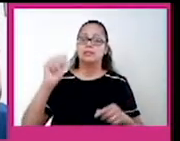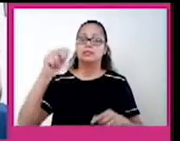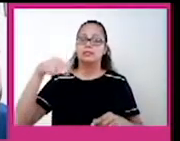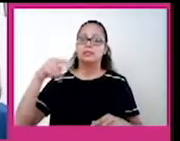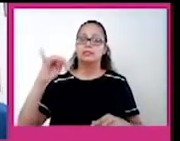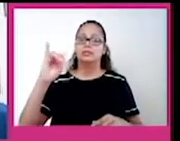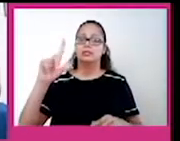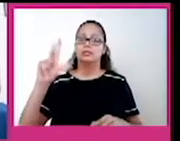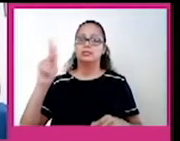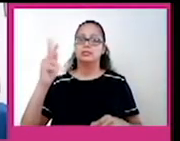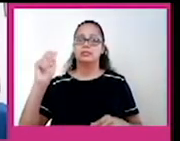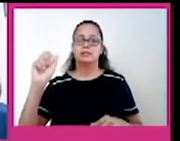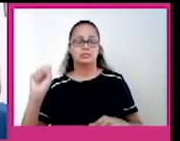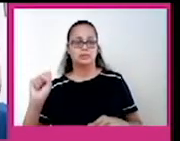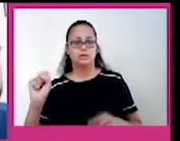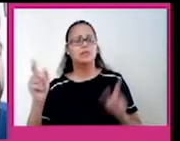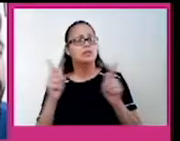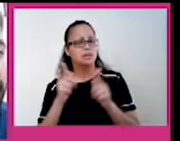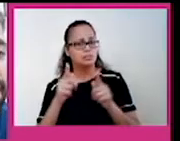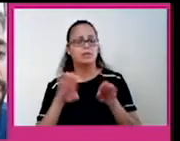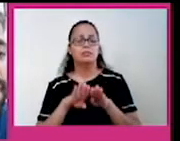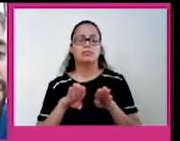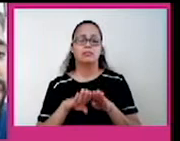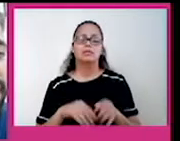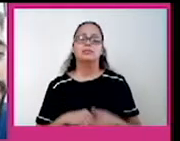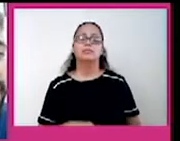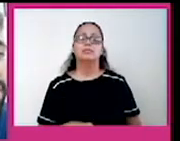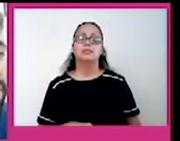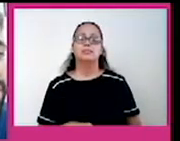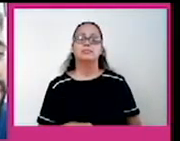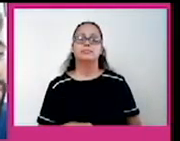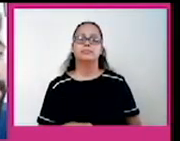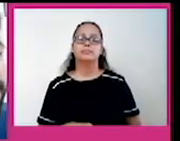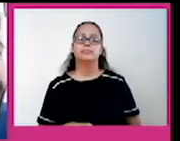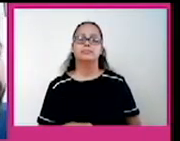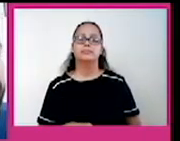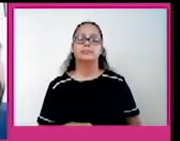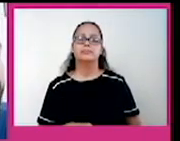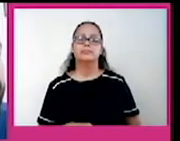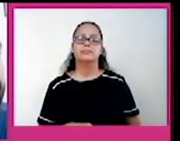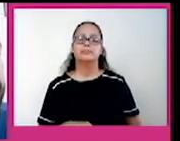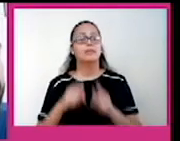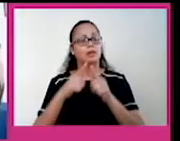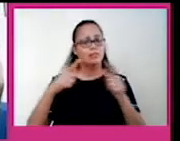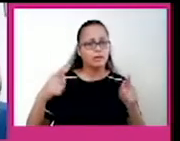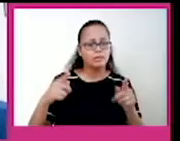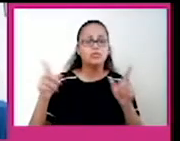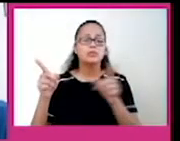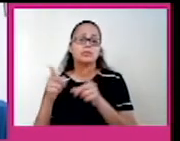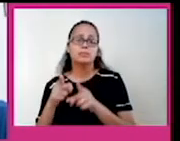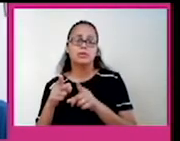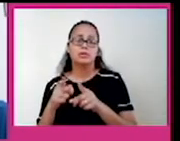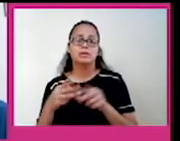Certo? Então aqui as Pequenas Antilhas. Então essa região... Aqui as Pequenas Antilhas, olhem só. E aqui as Grandes Antilhas. Então